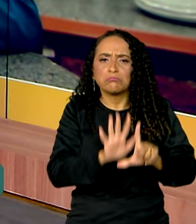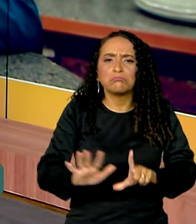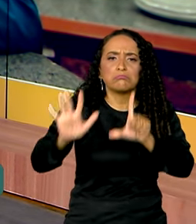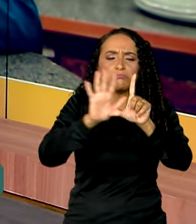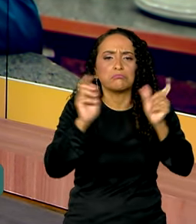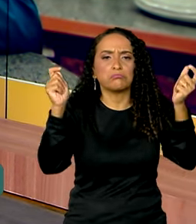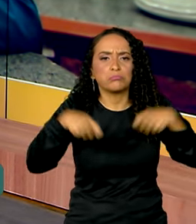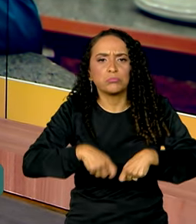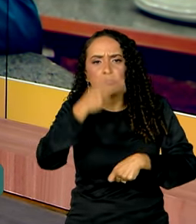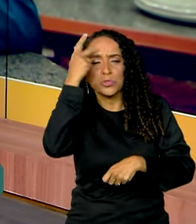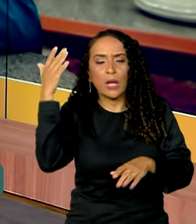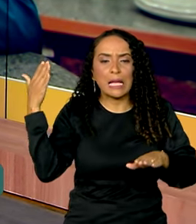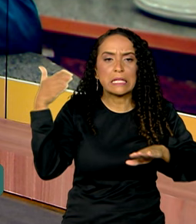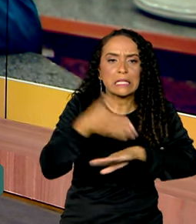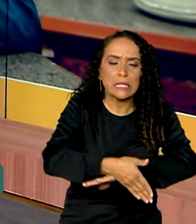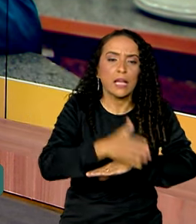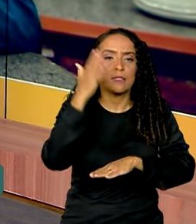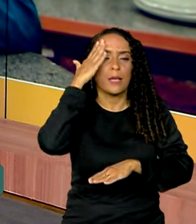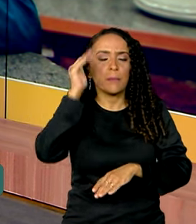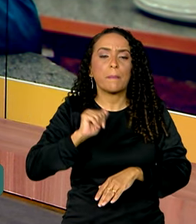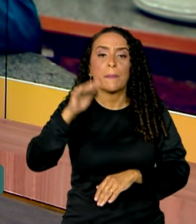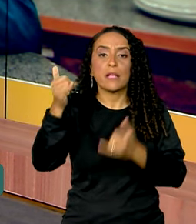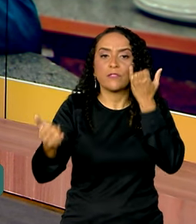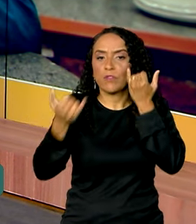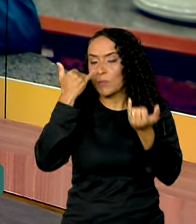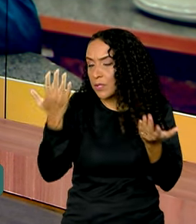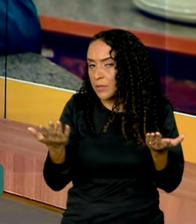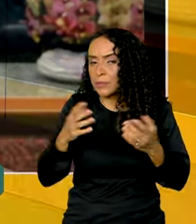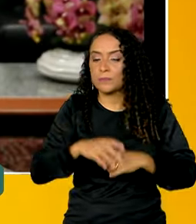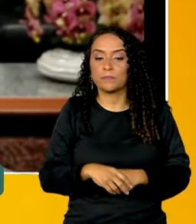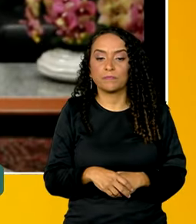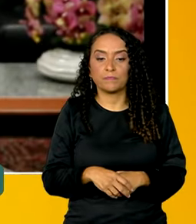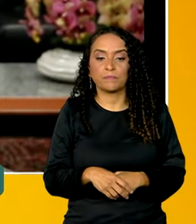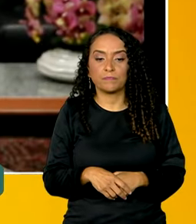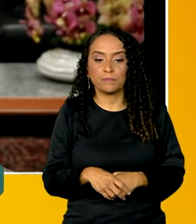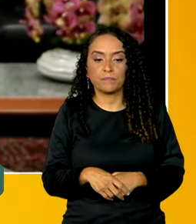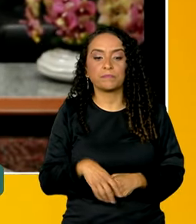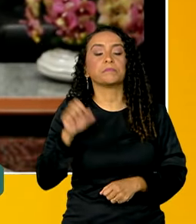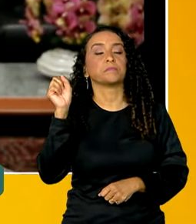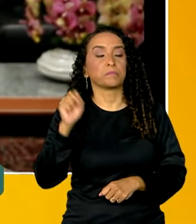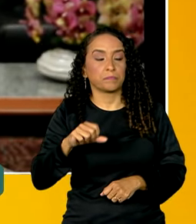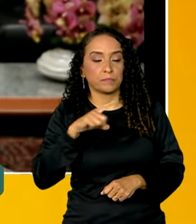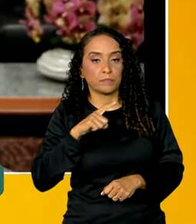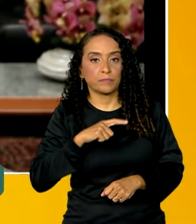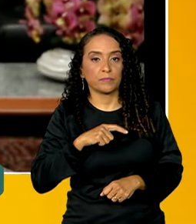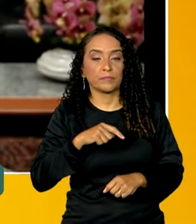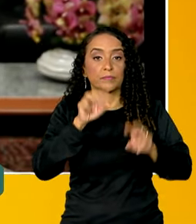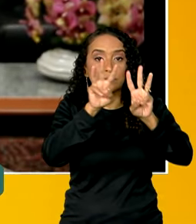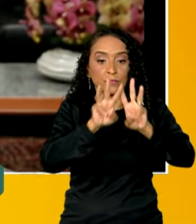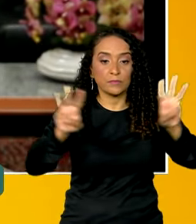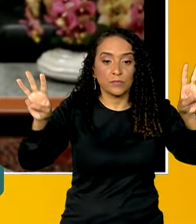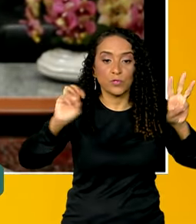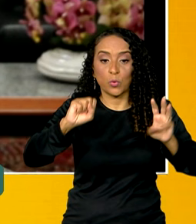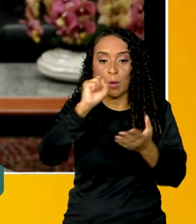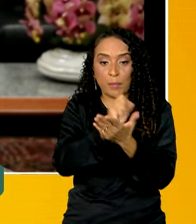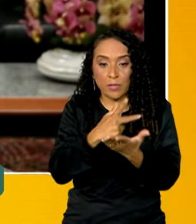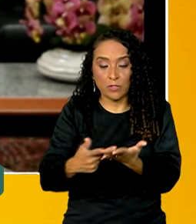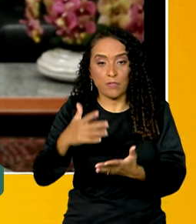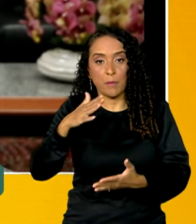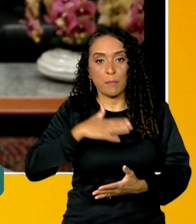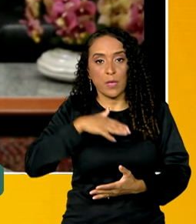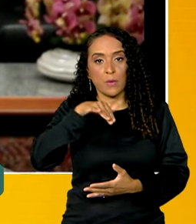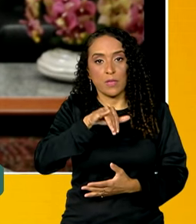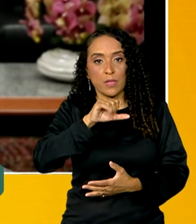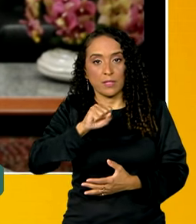pessoa possa acessar ali e saber um pouco mais a respeito disso? Sim, no site ou no aplicativo Meu INSS,